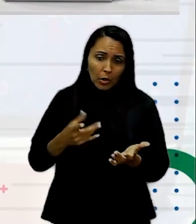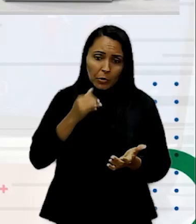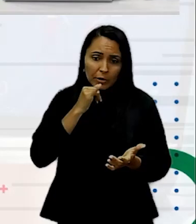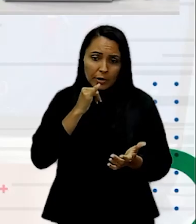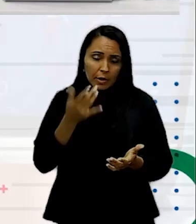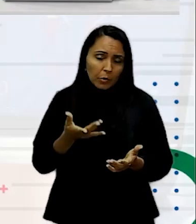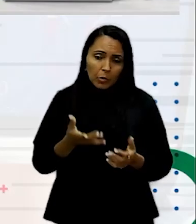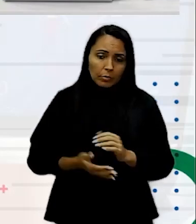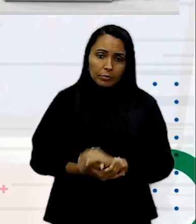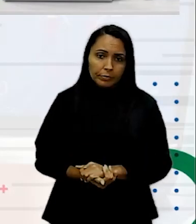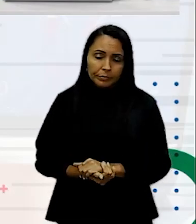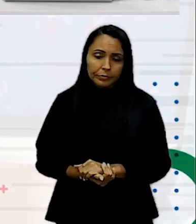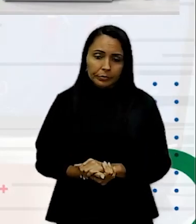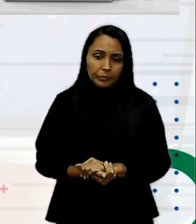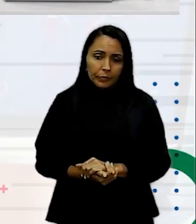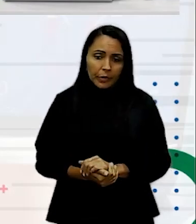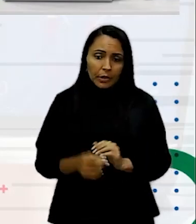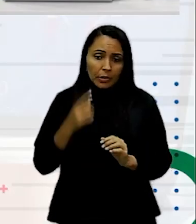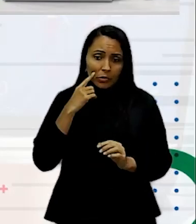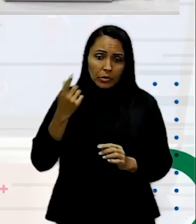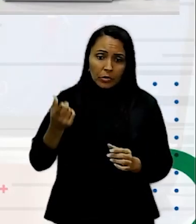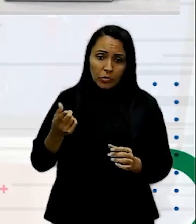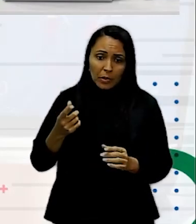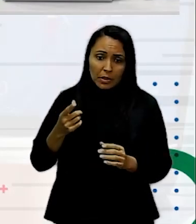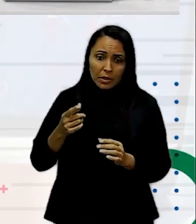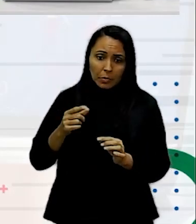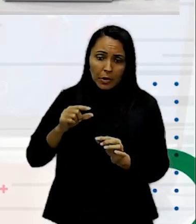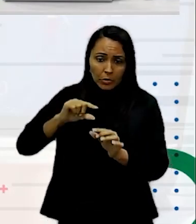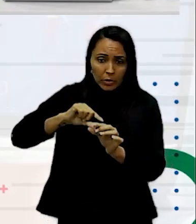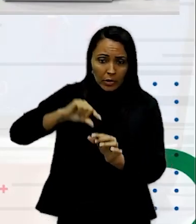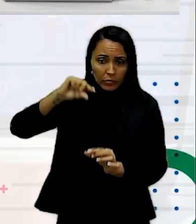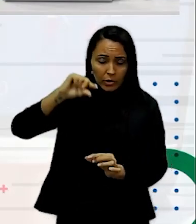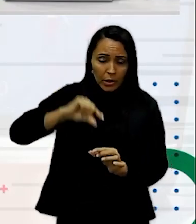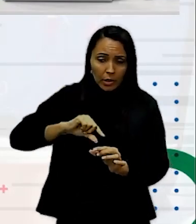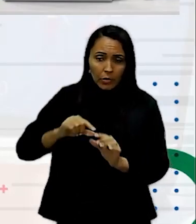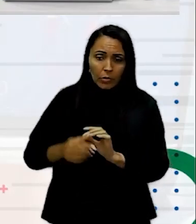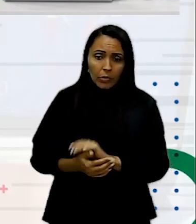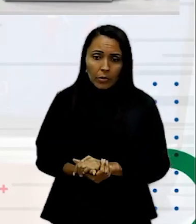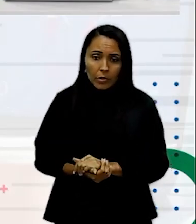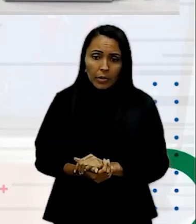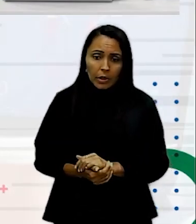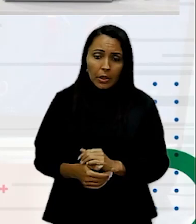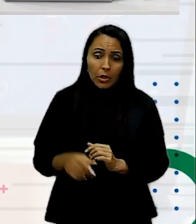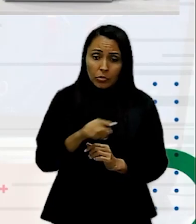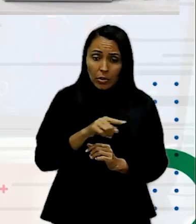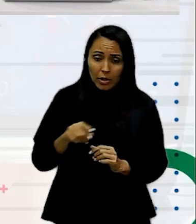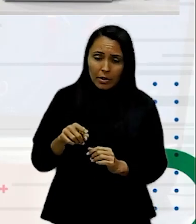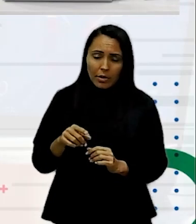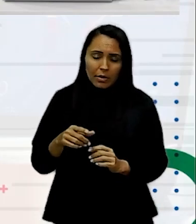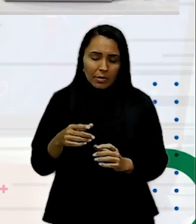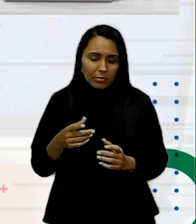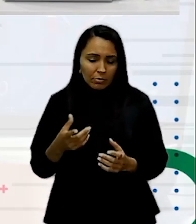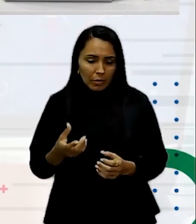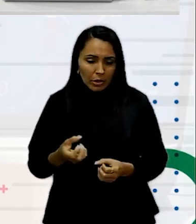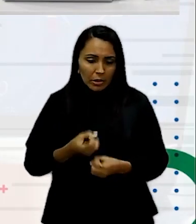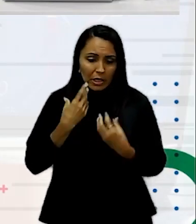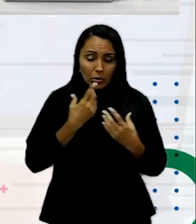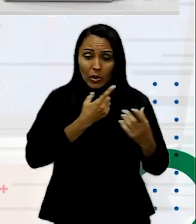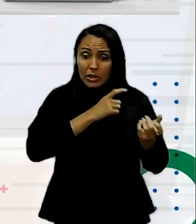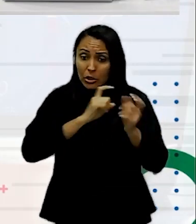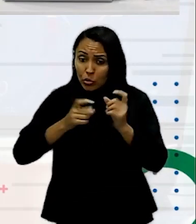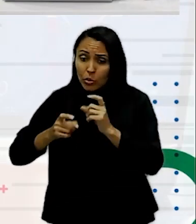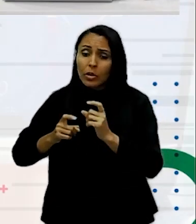Sem espaçamento Vertical Definido Então Isso cria Uma certa Disfunção